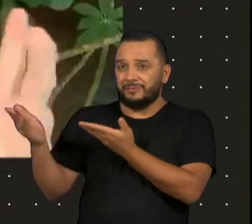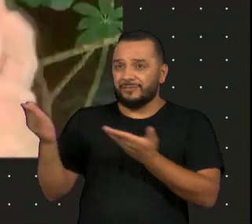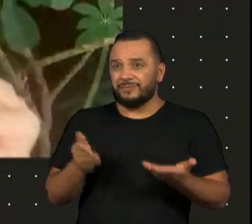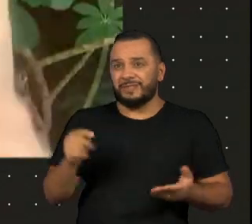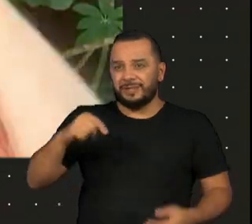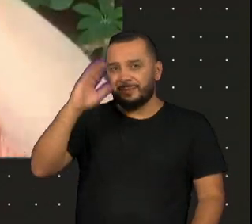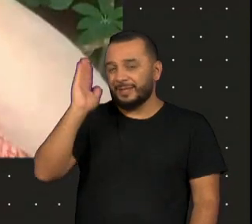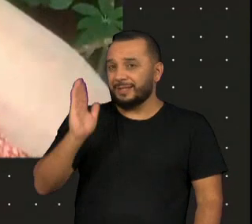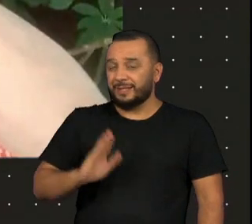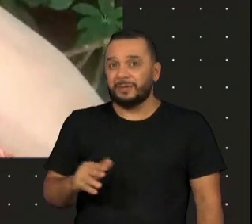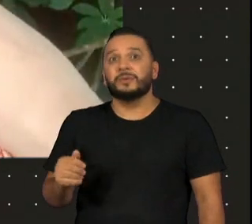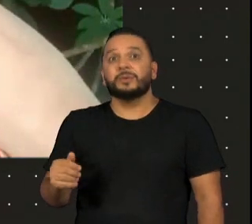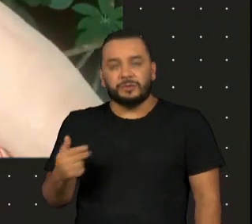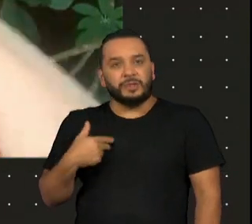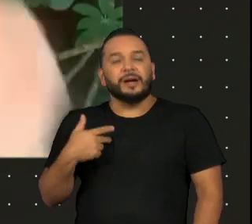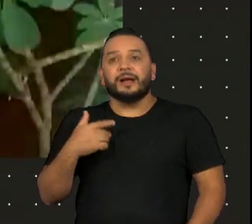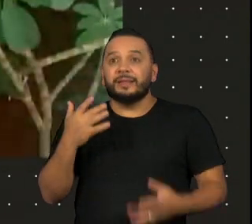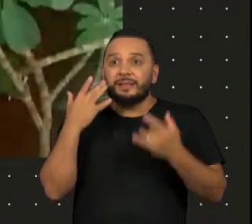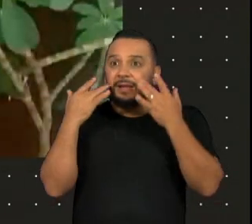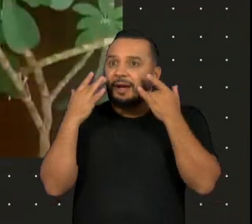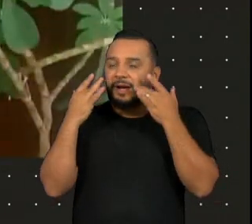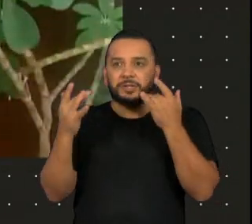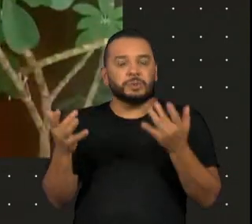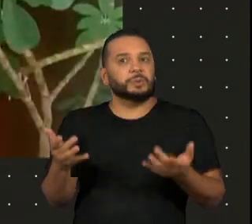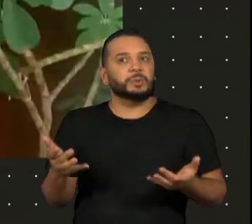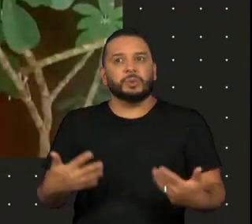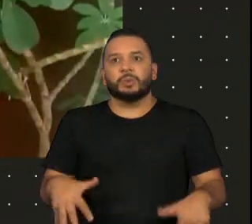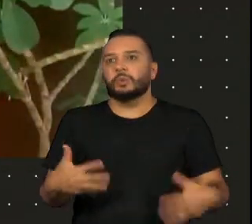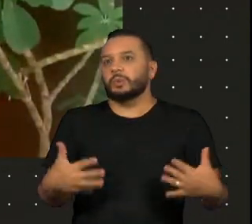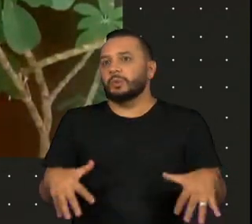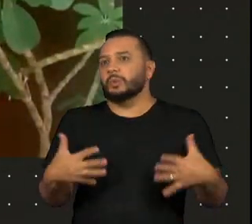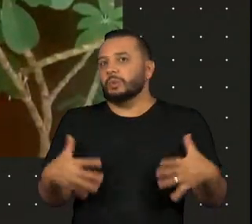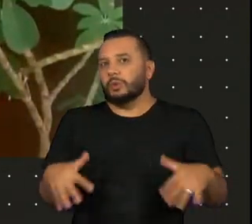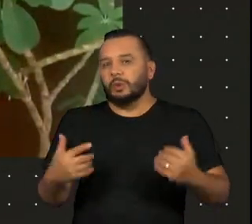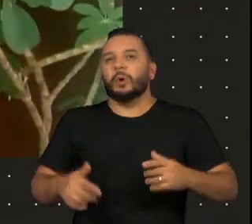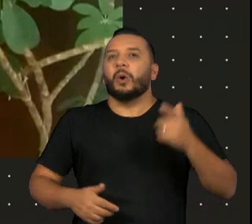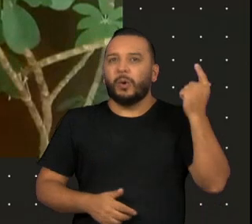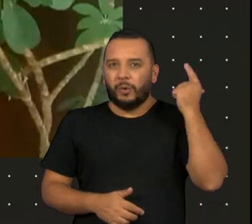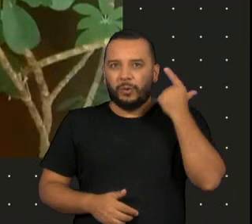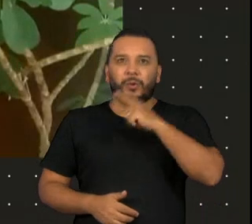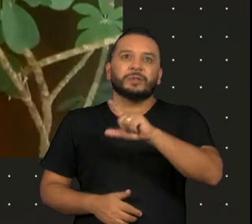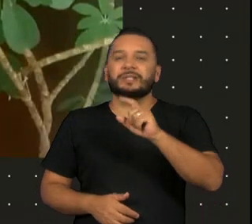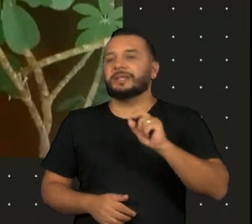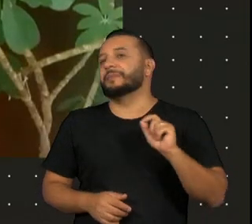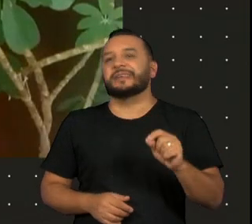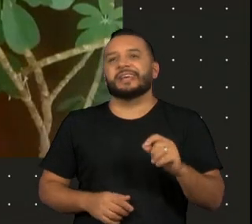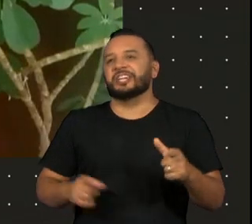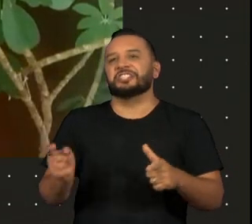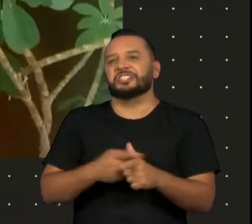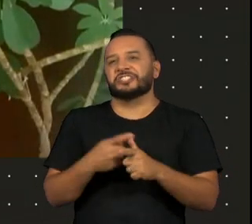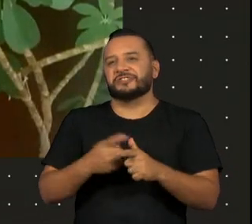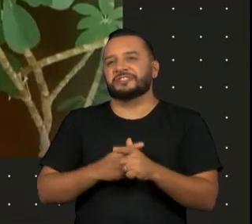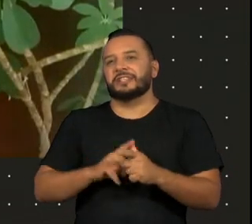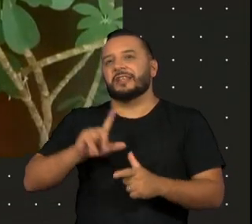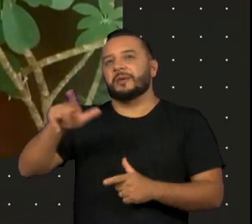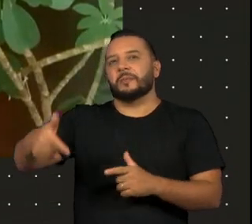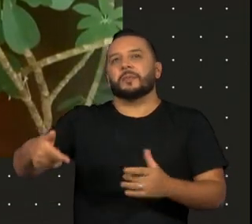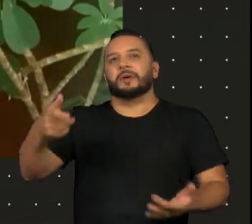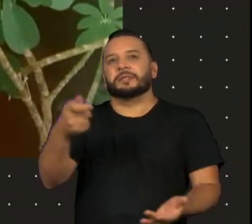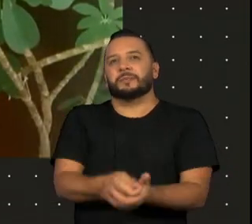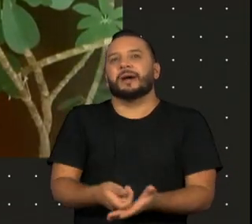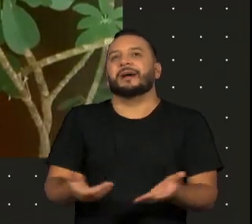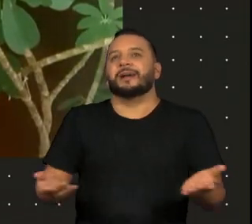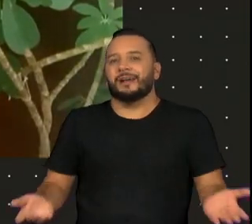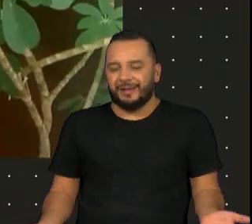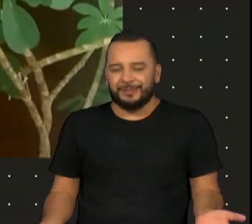era gigantesco, era uma epopeia que nos rendeu uma grande dívida que a gente foi pagar depois, né, Celso? Então,